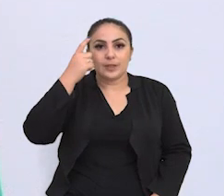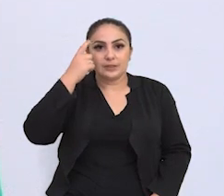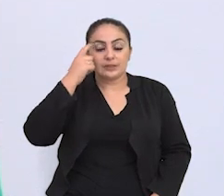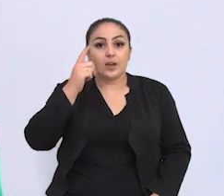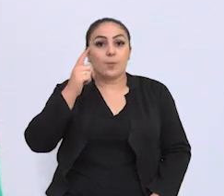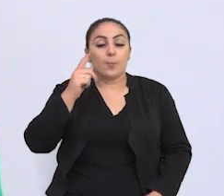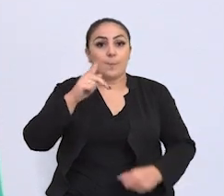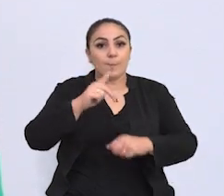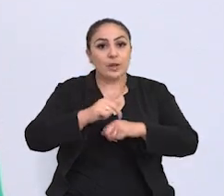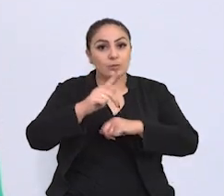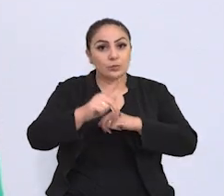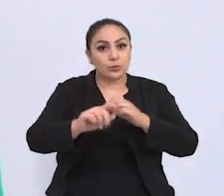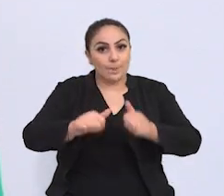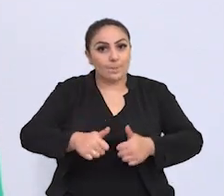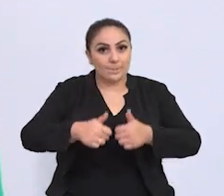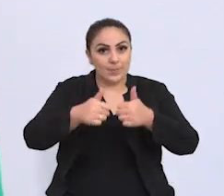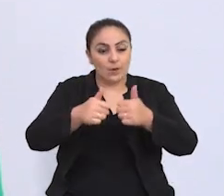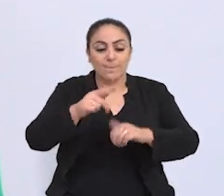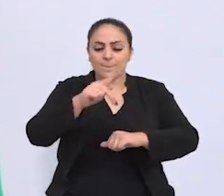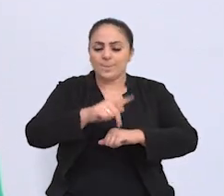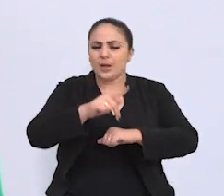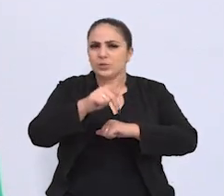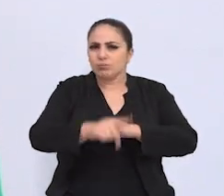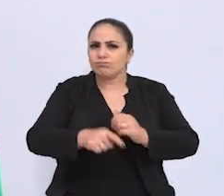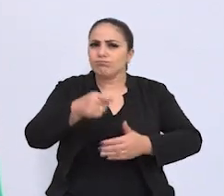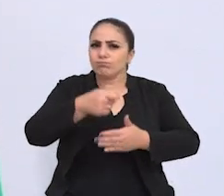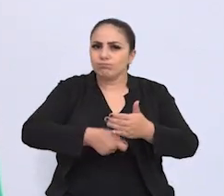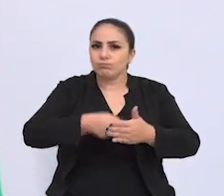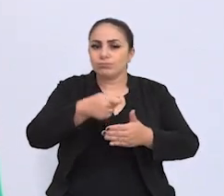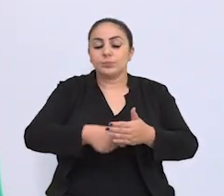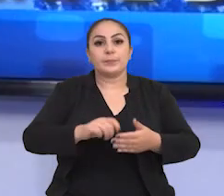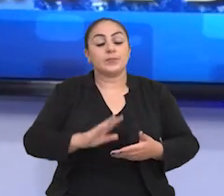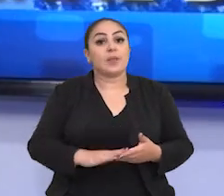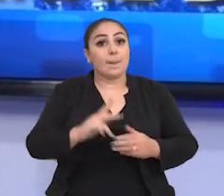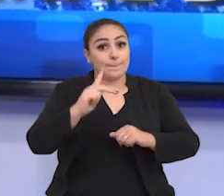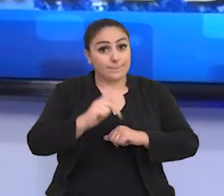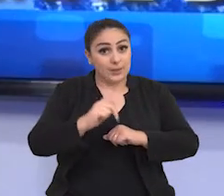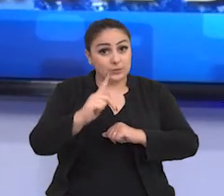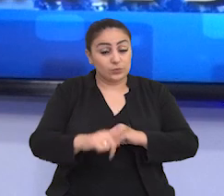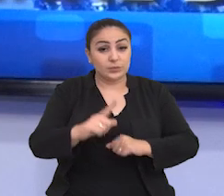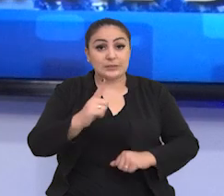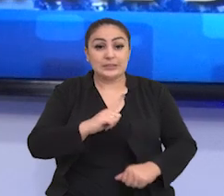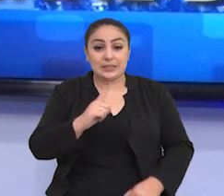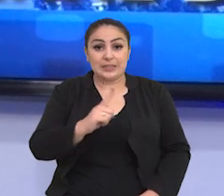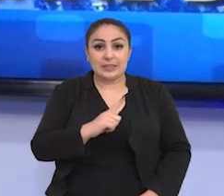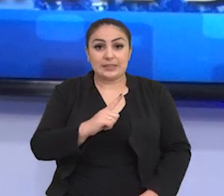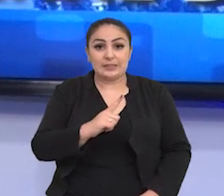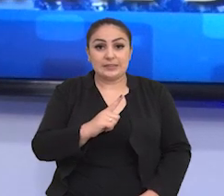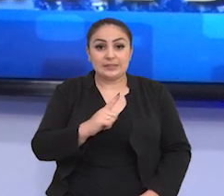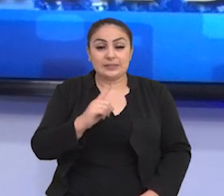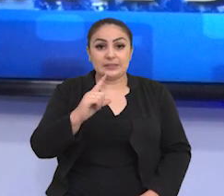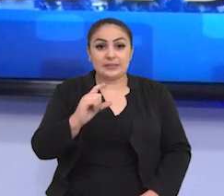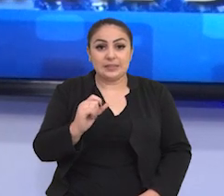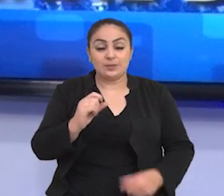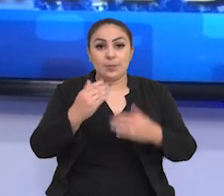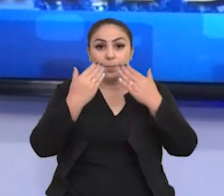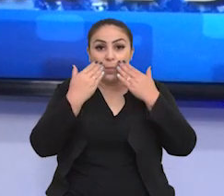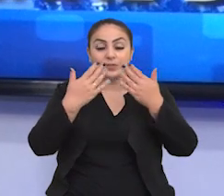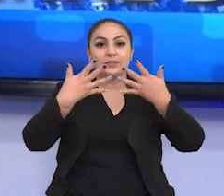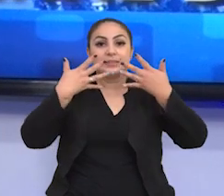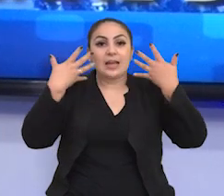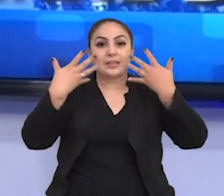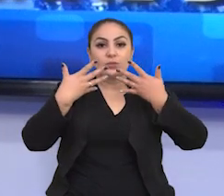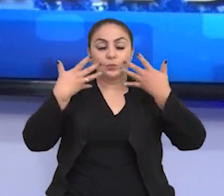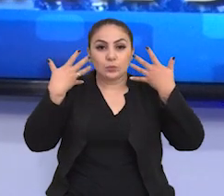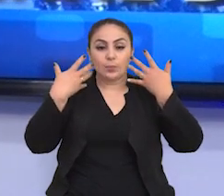pensar numa Passo Fundo melhor, numa Passo Fundo pujante. Passo Fundo terá décima mostra de teatro